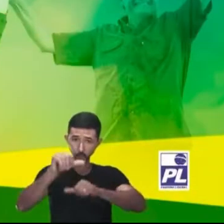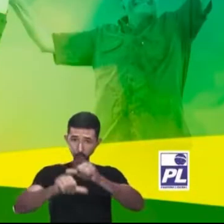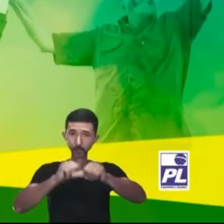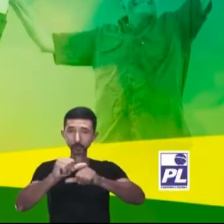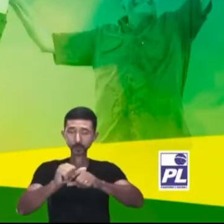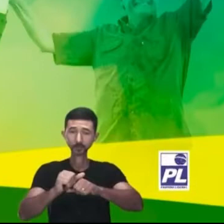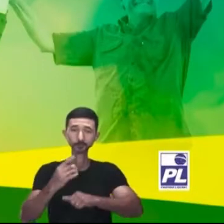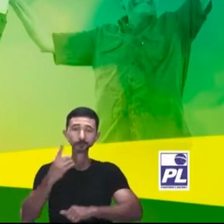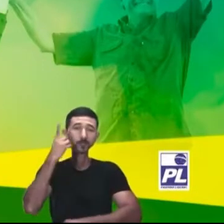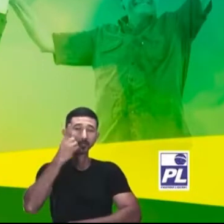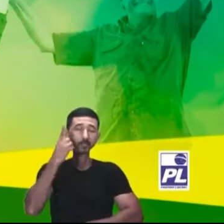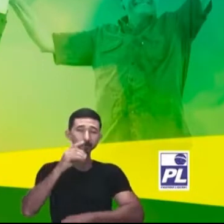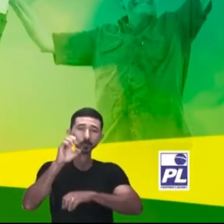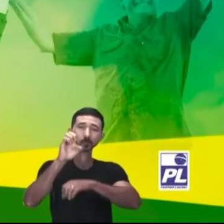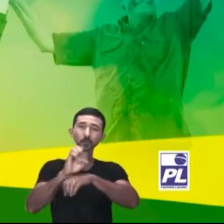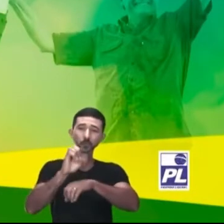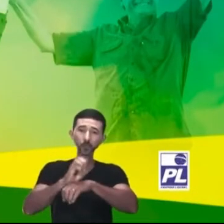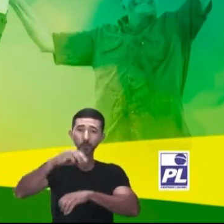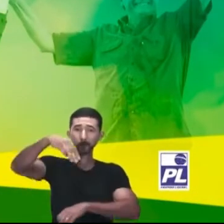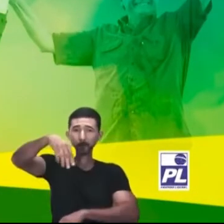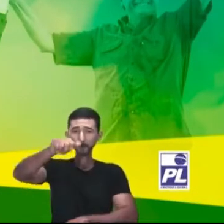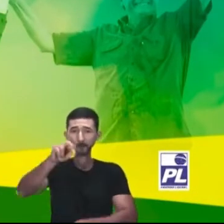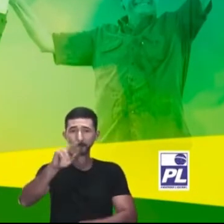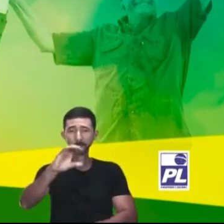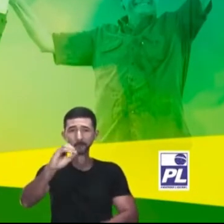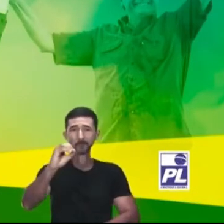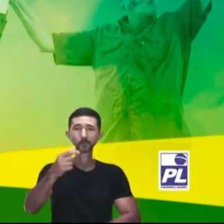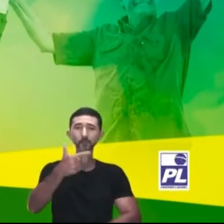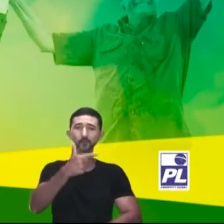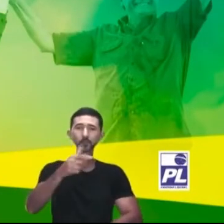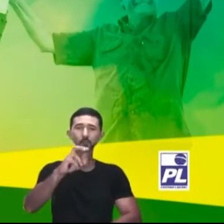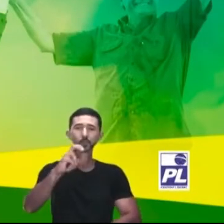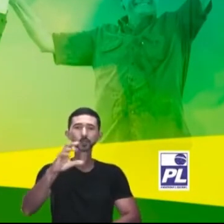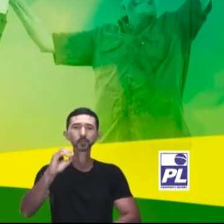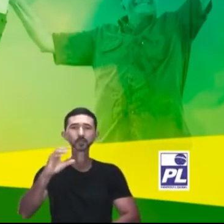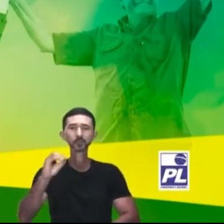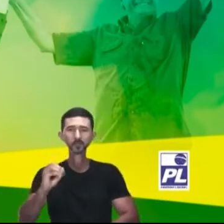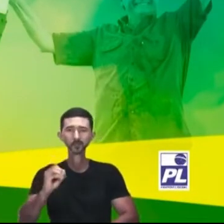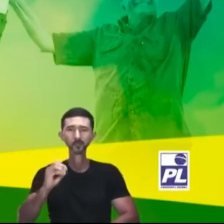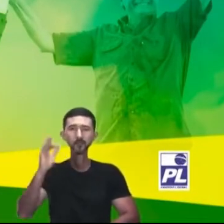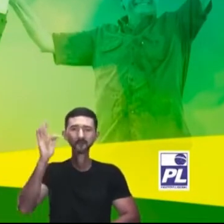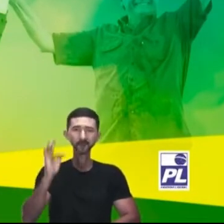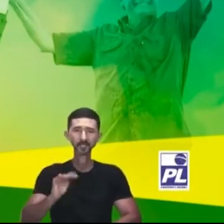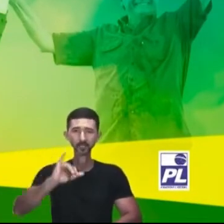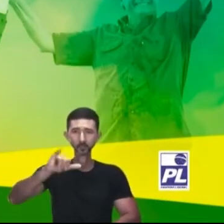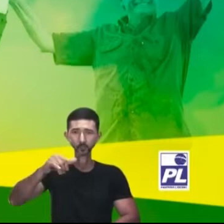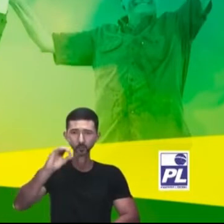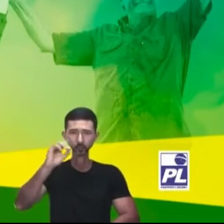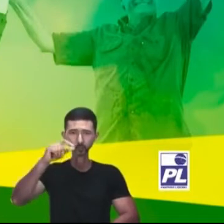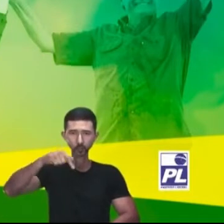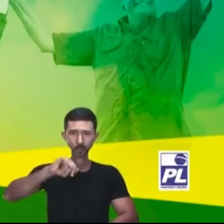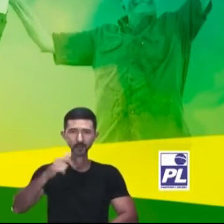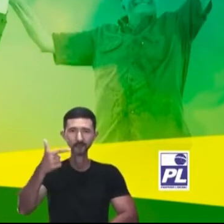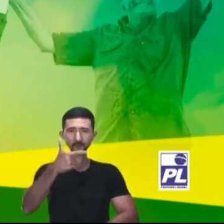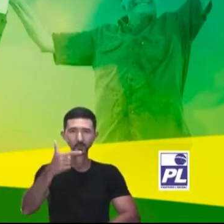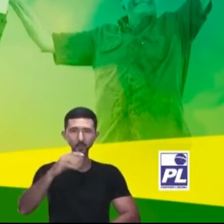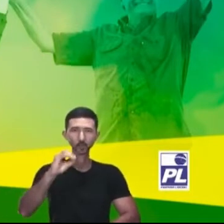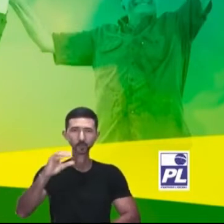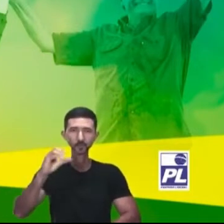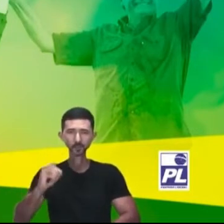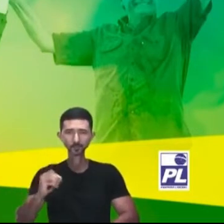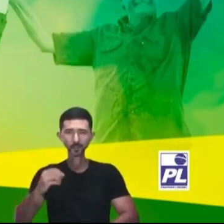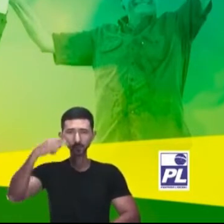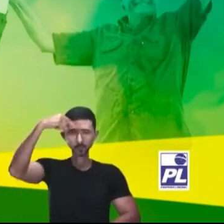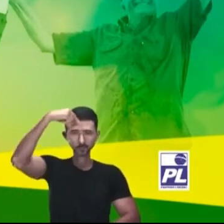Seu voto não tem preço, mas tem consequência. Vote na mudança. Para o deputado estadual, Marcos Rocha, 22-500. Federal, Joaquim Passarim, 22